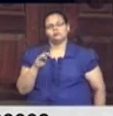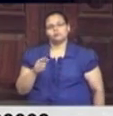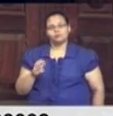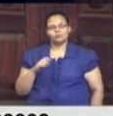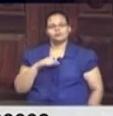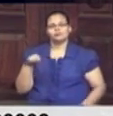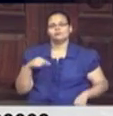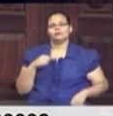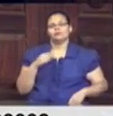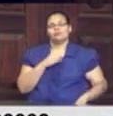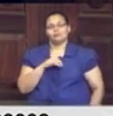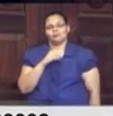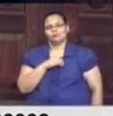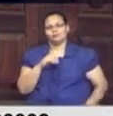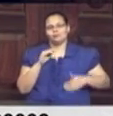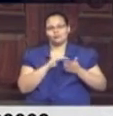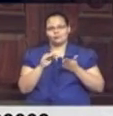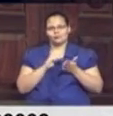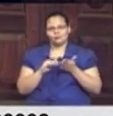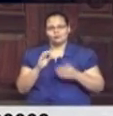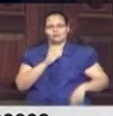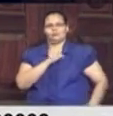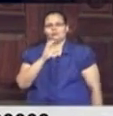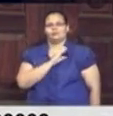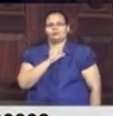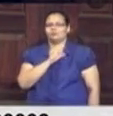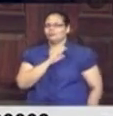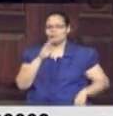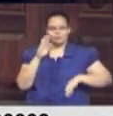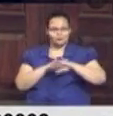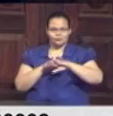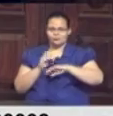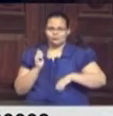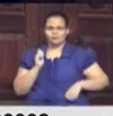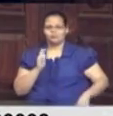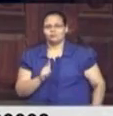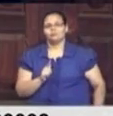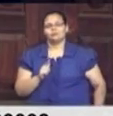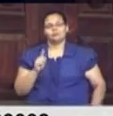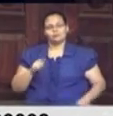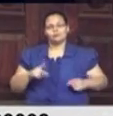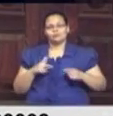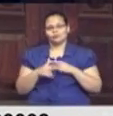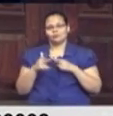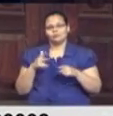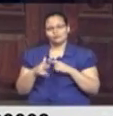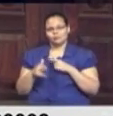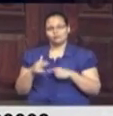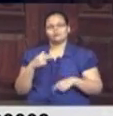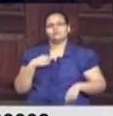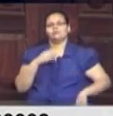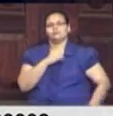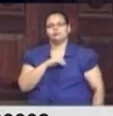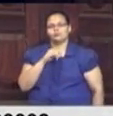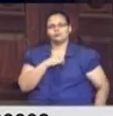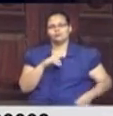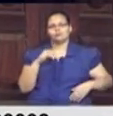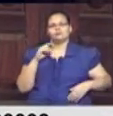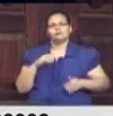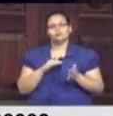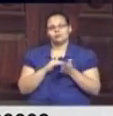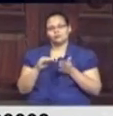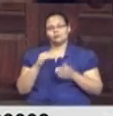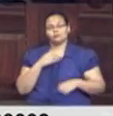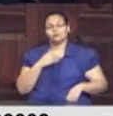salários dos secretários, os super salários são muito maiores do que o corte no salário do governador e do seu vice. Agora